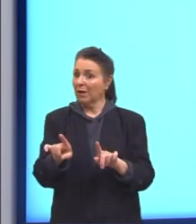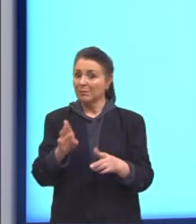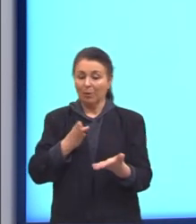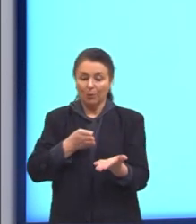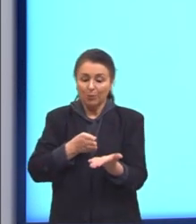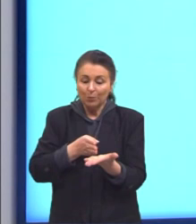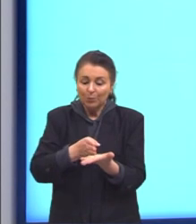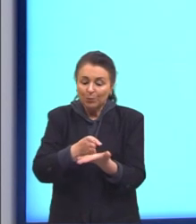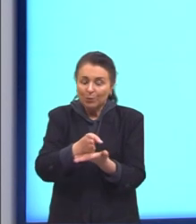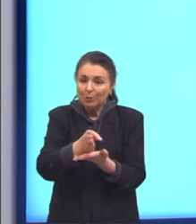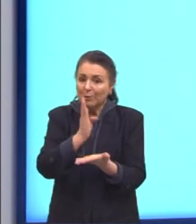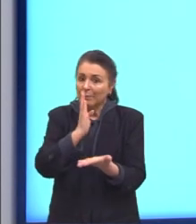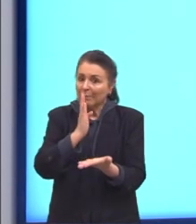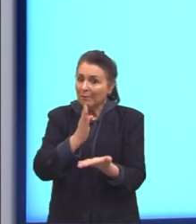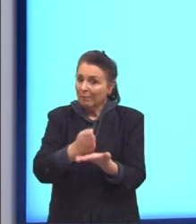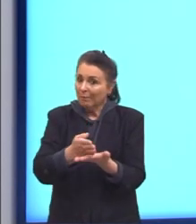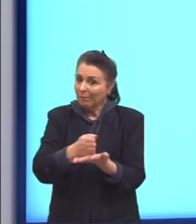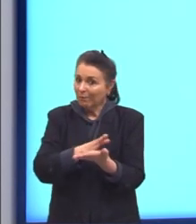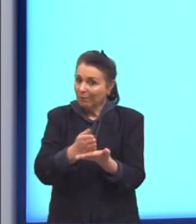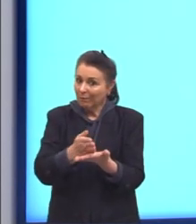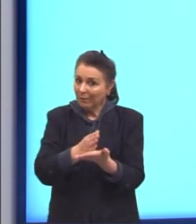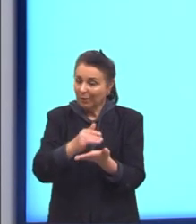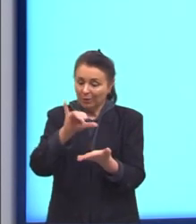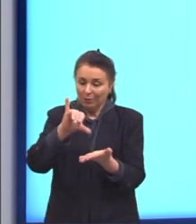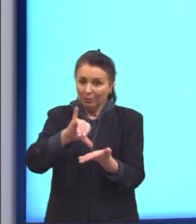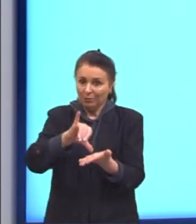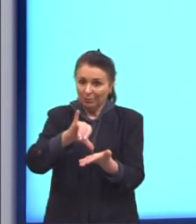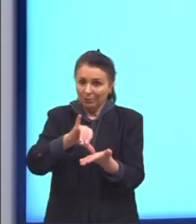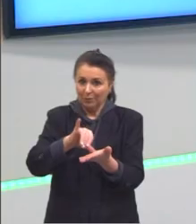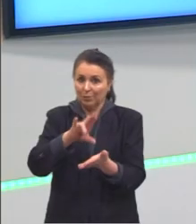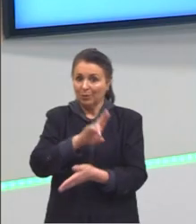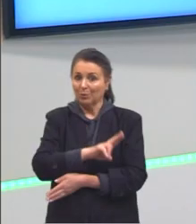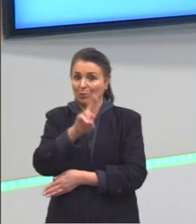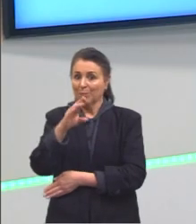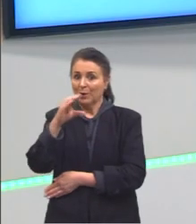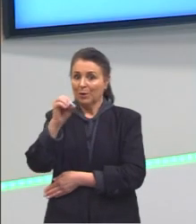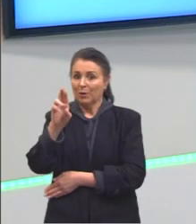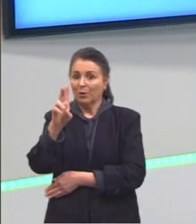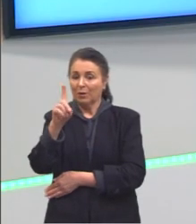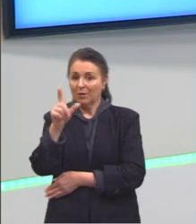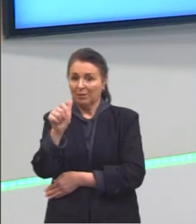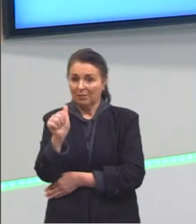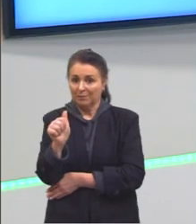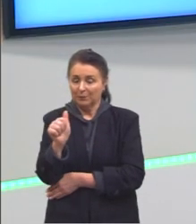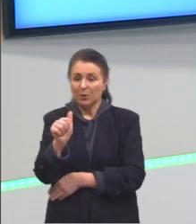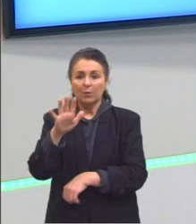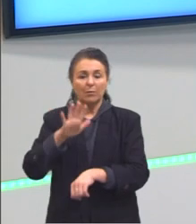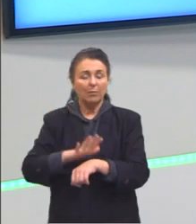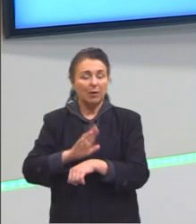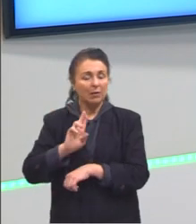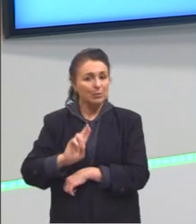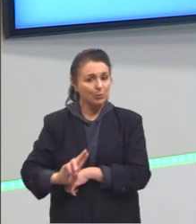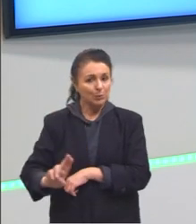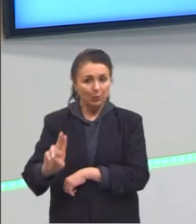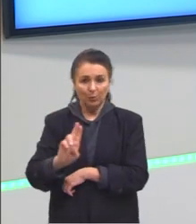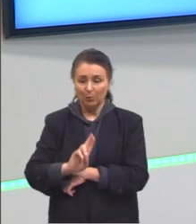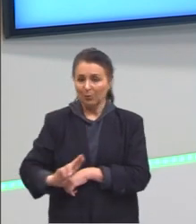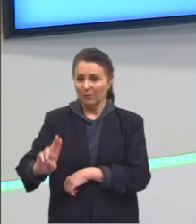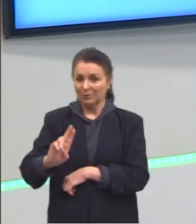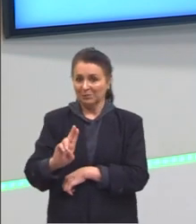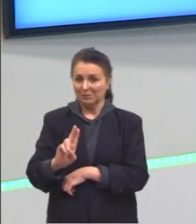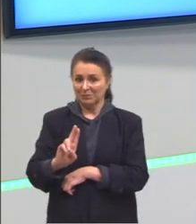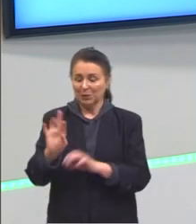centro. Esse segmento, então, é chamado de corda. Os segmentos que a gente mais utiliza, que são